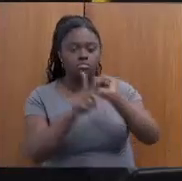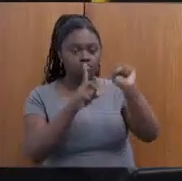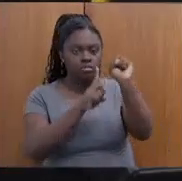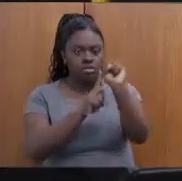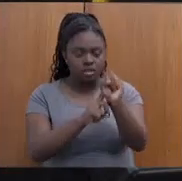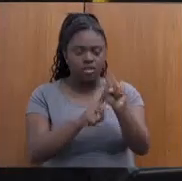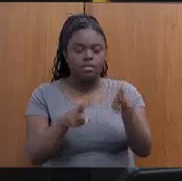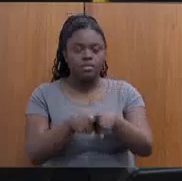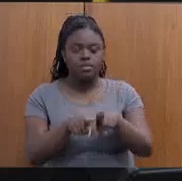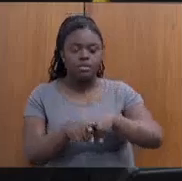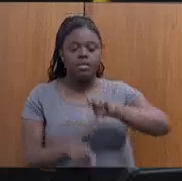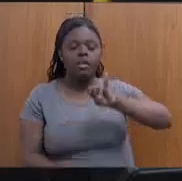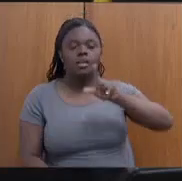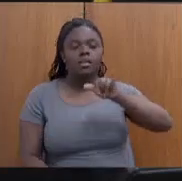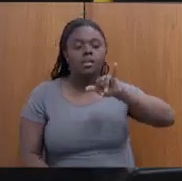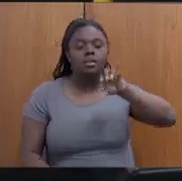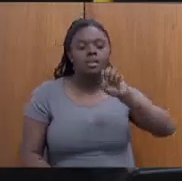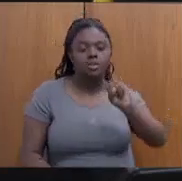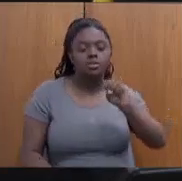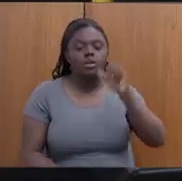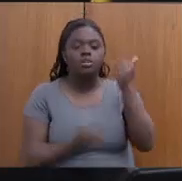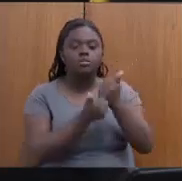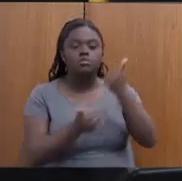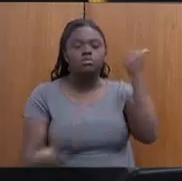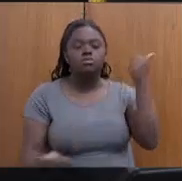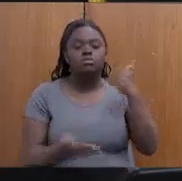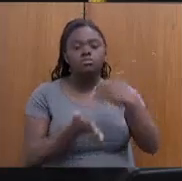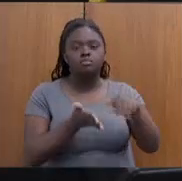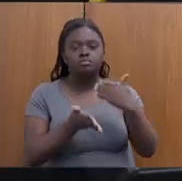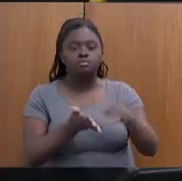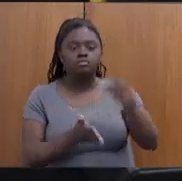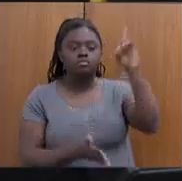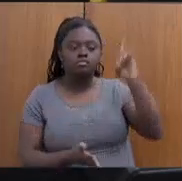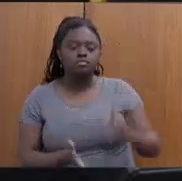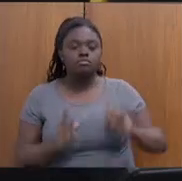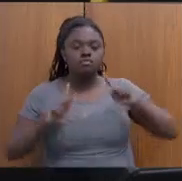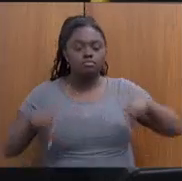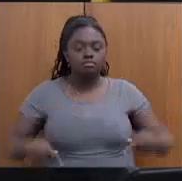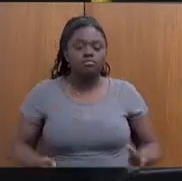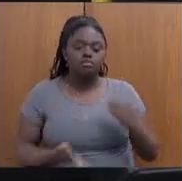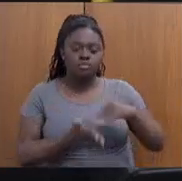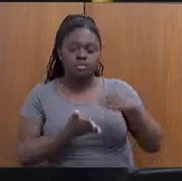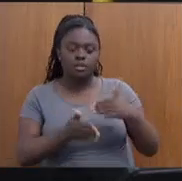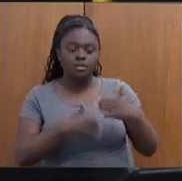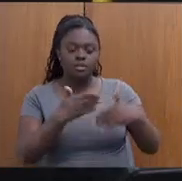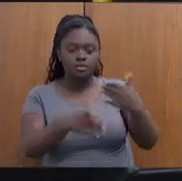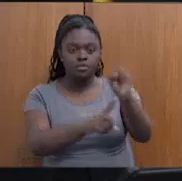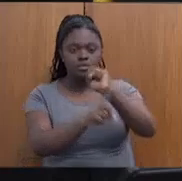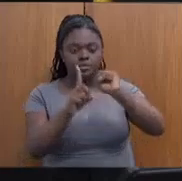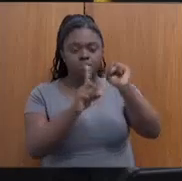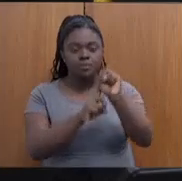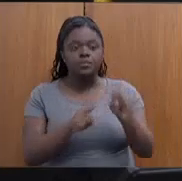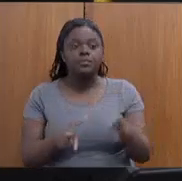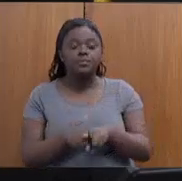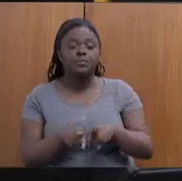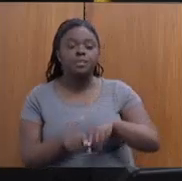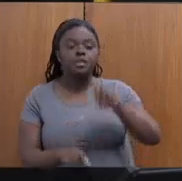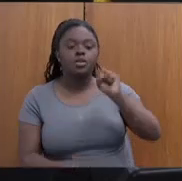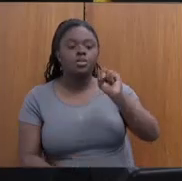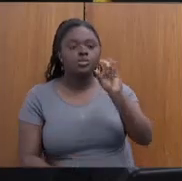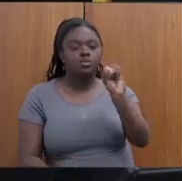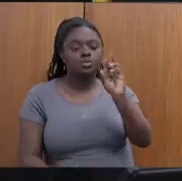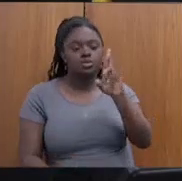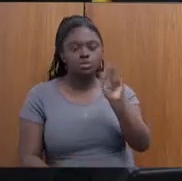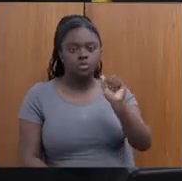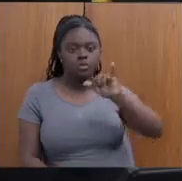Duílio Silva Campos, subsecretária de Direitos Humanos da Secretaria de Desenvolvimento Social, Soraya Romani, do